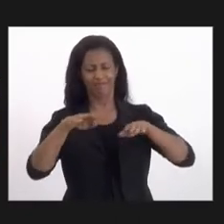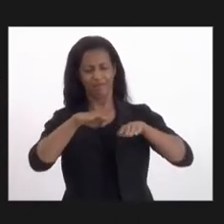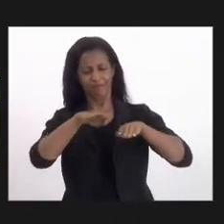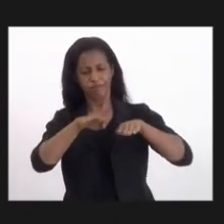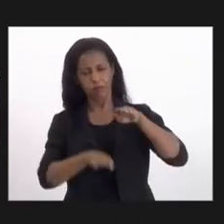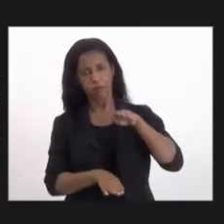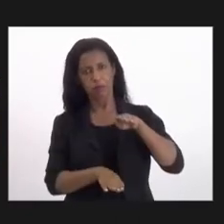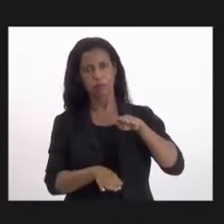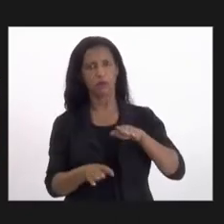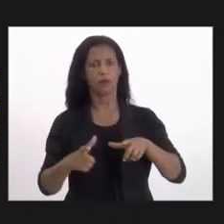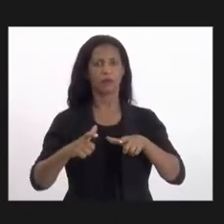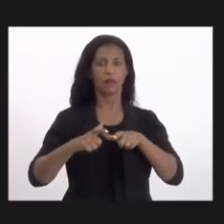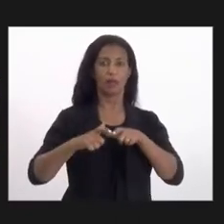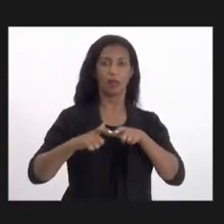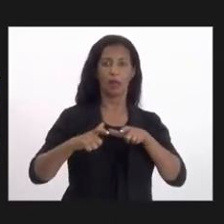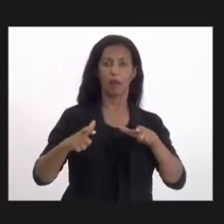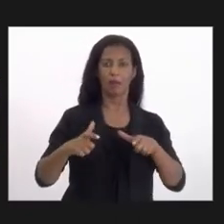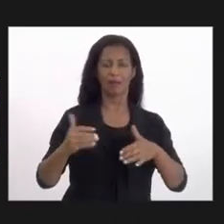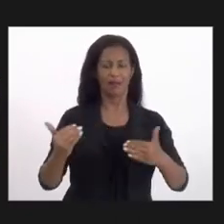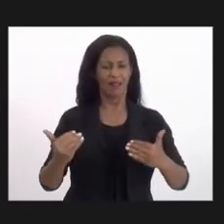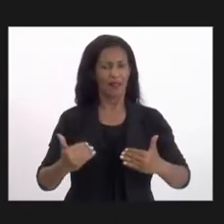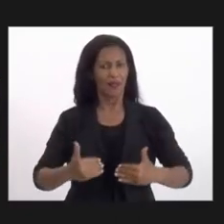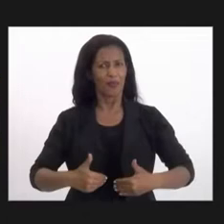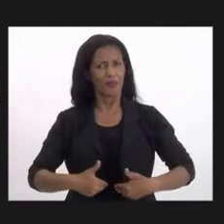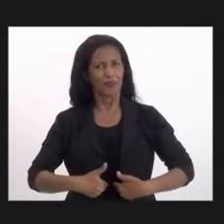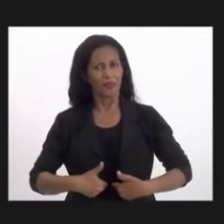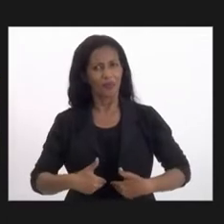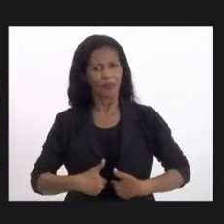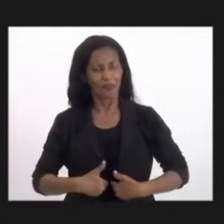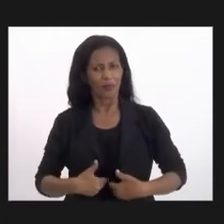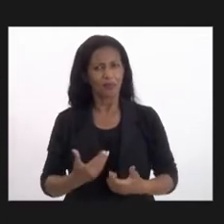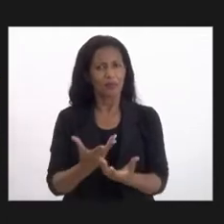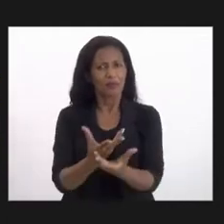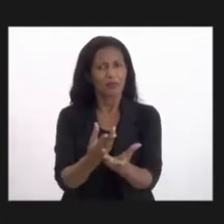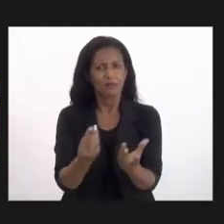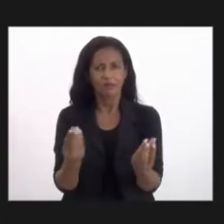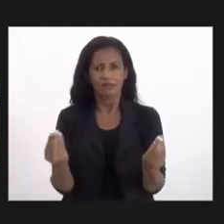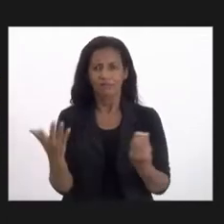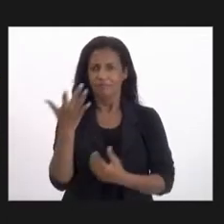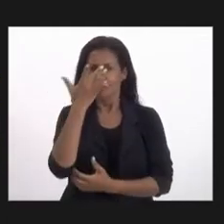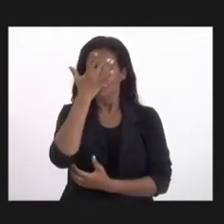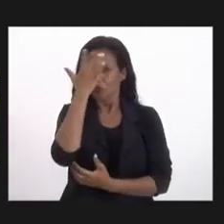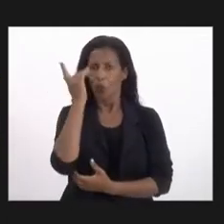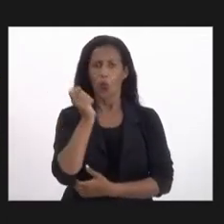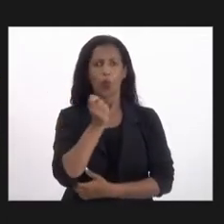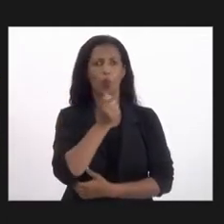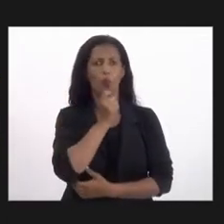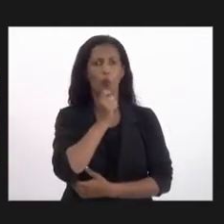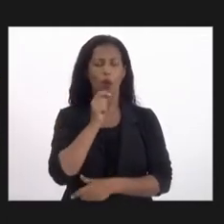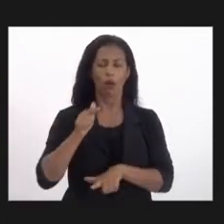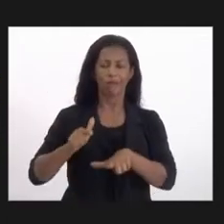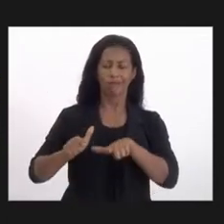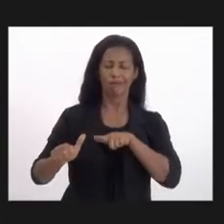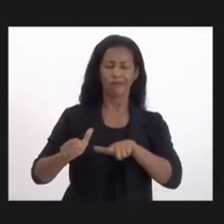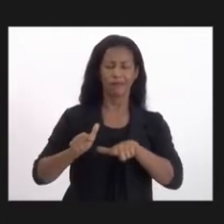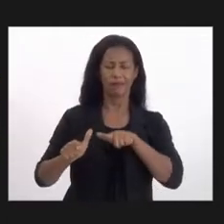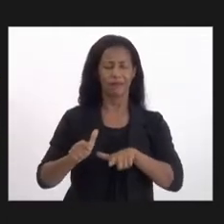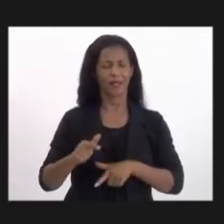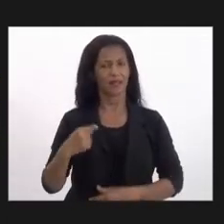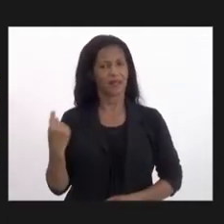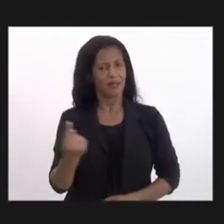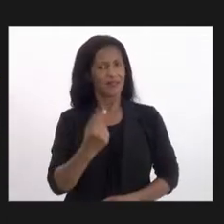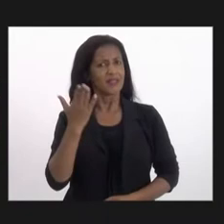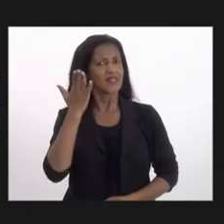aumentando a fome, né? Muitas pessoas desempregadas e a gente sabe que,